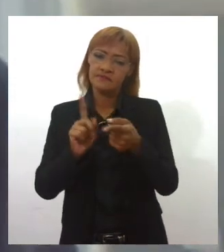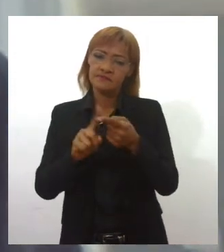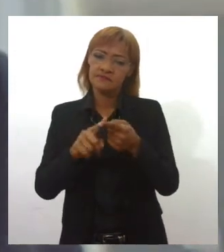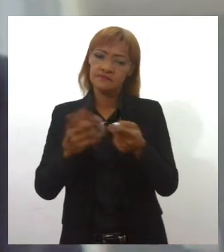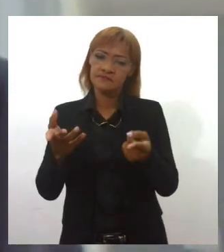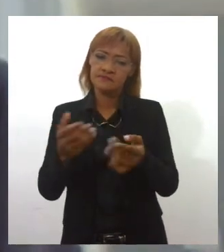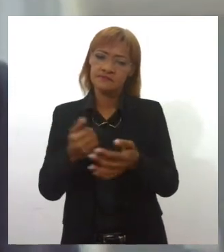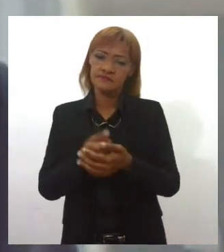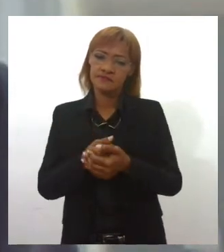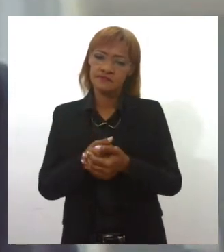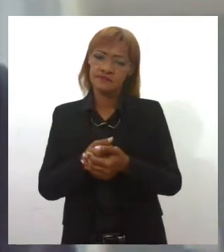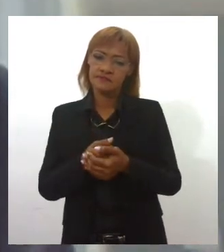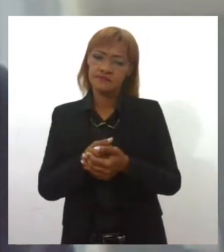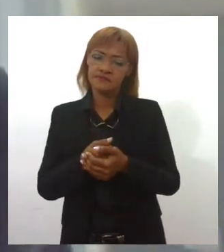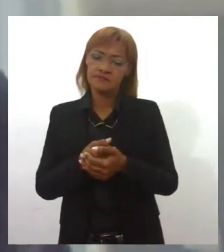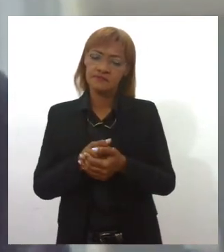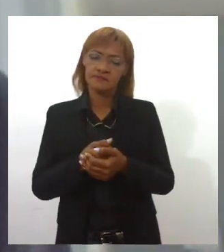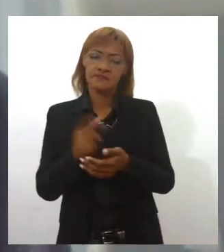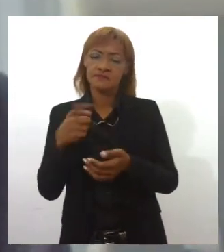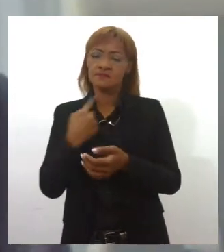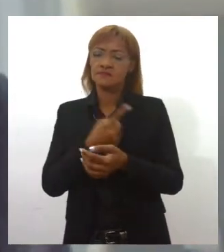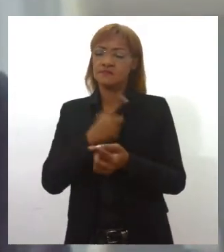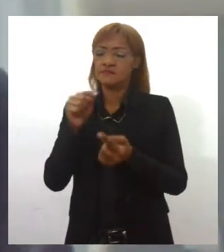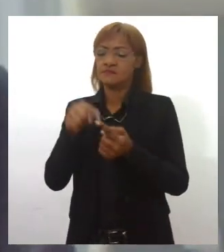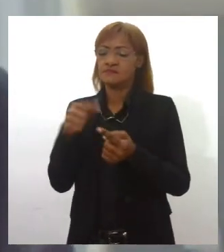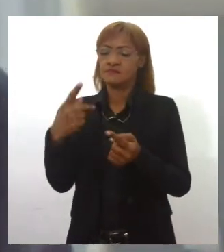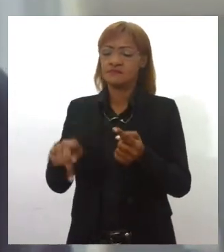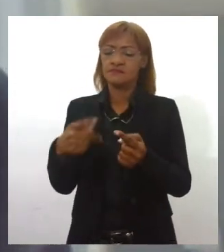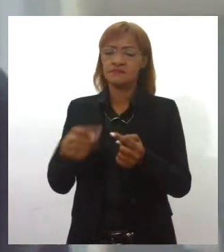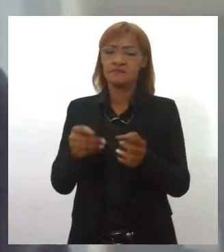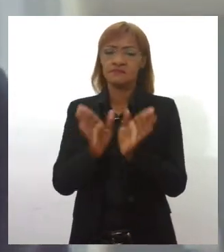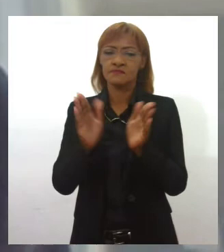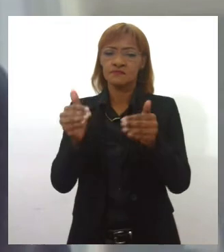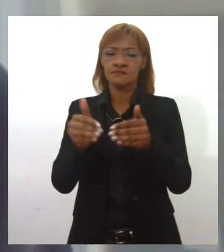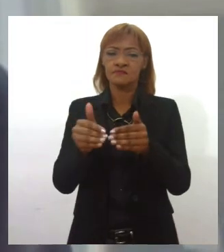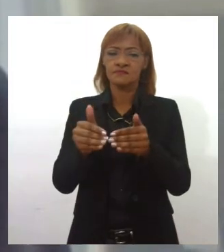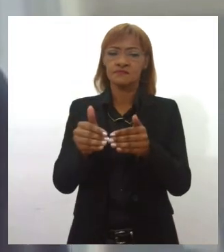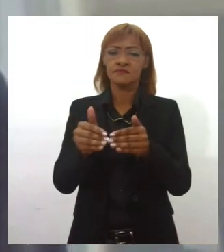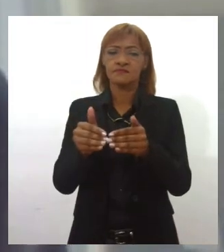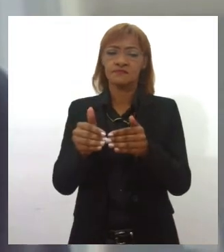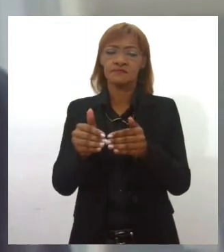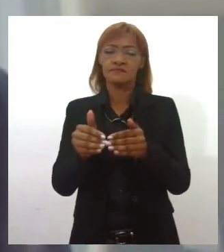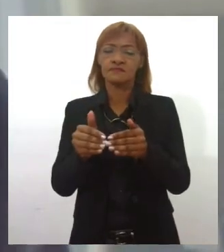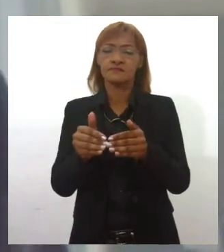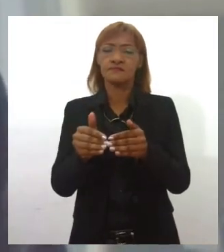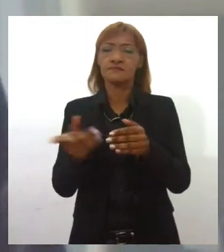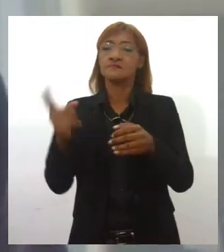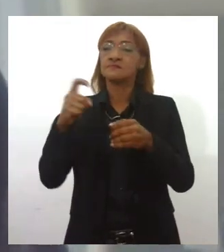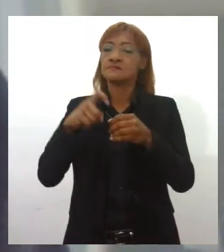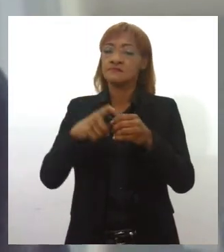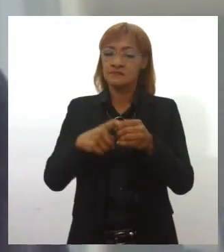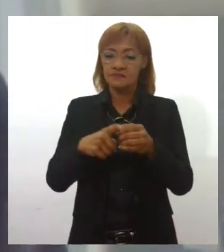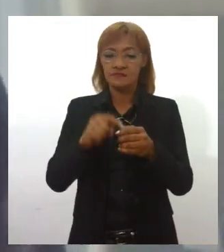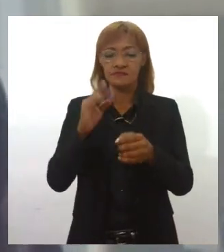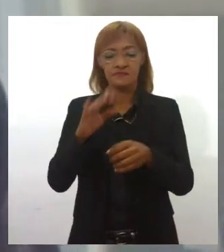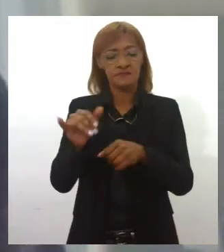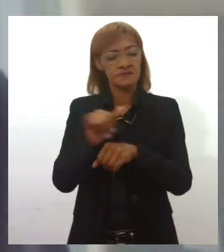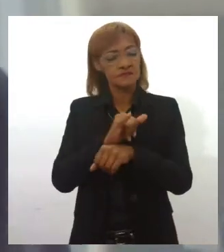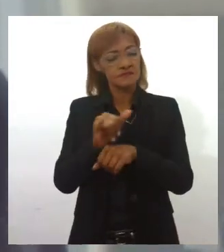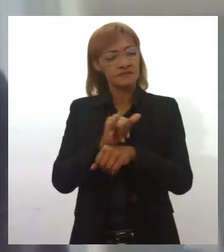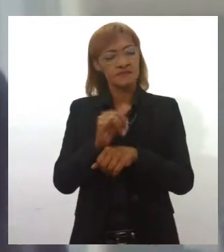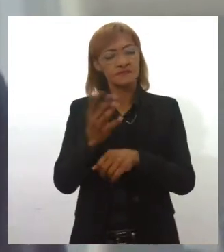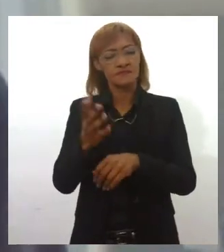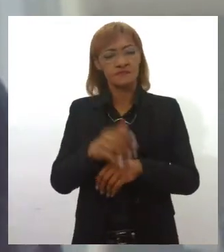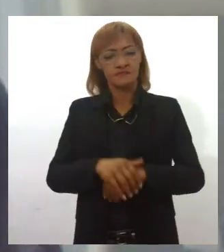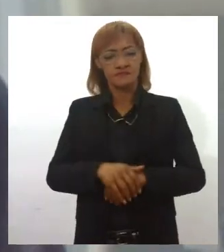E a nossa expectativa aqui no Fórum Nacional da Educação é que possamos colaborar de uma forma muito prática com todas essas ações. Eu quero